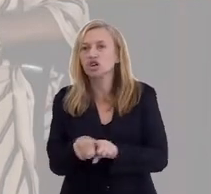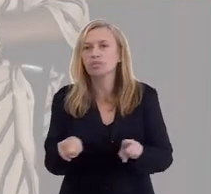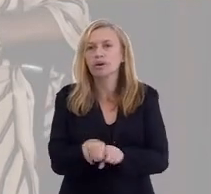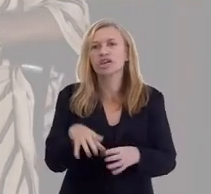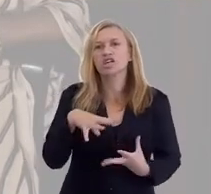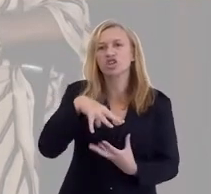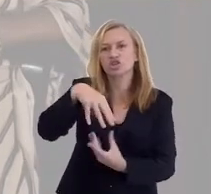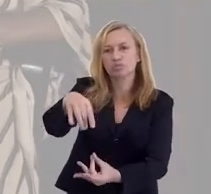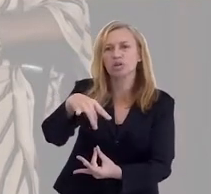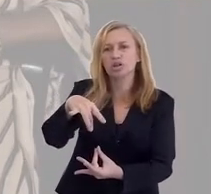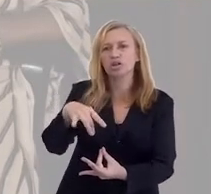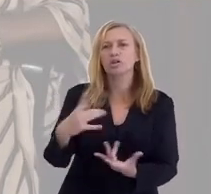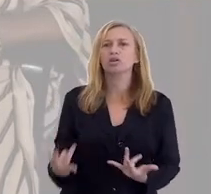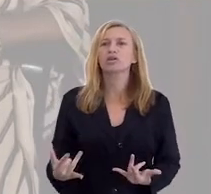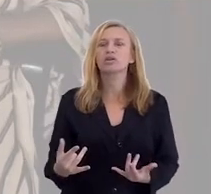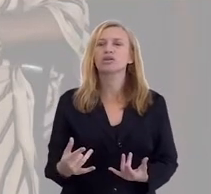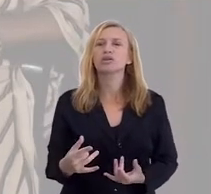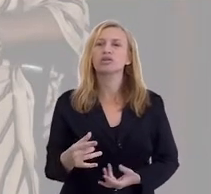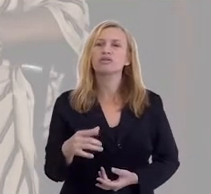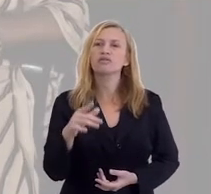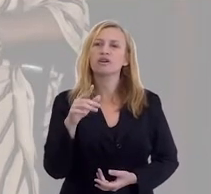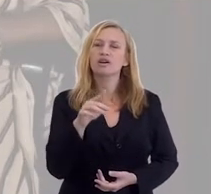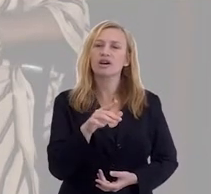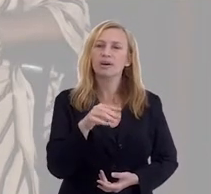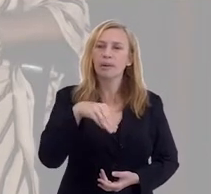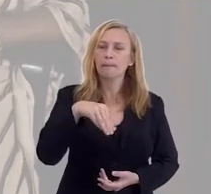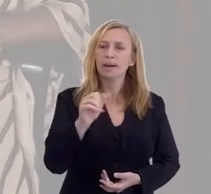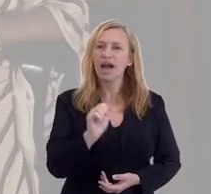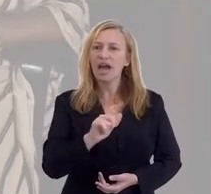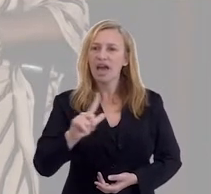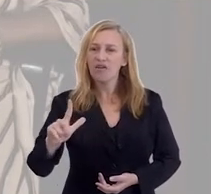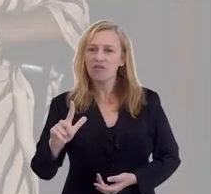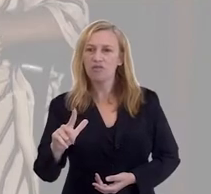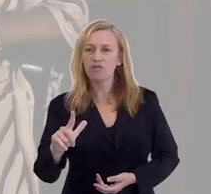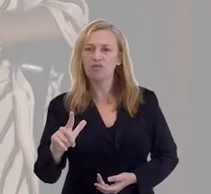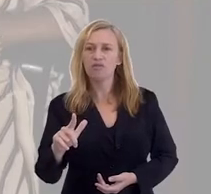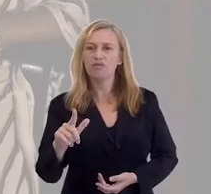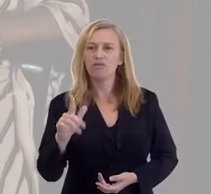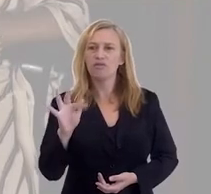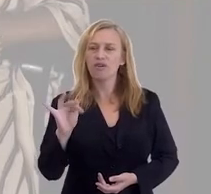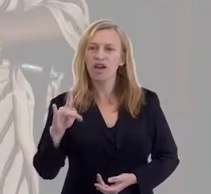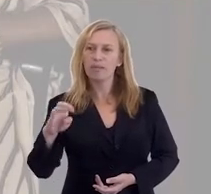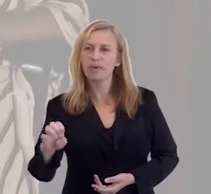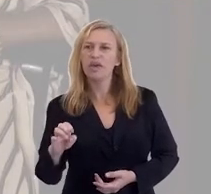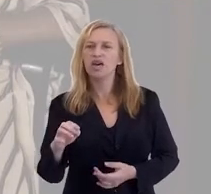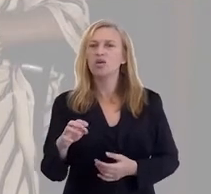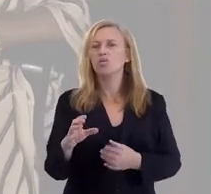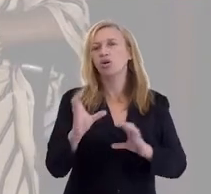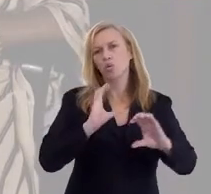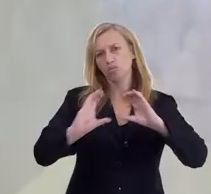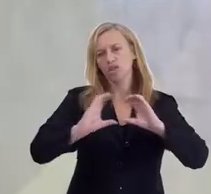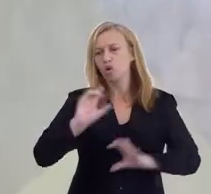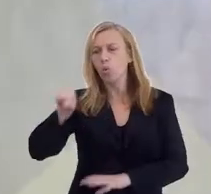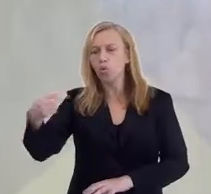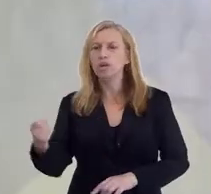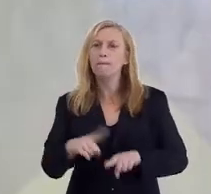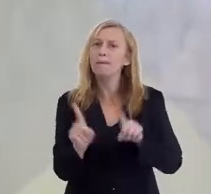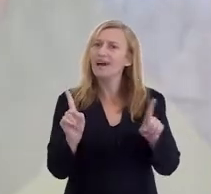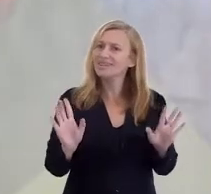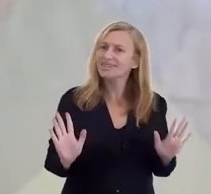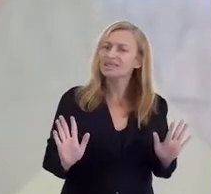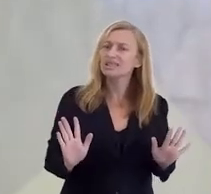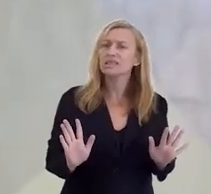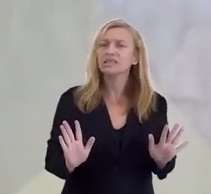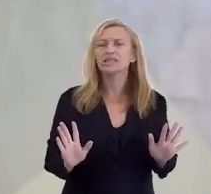Tivemos outras manifestações pontuais através do Grupo Ismael na FEB, outros médiums que receberam uma comunicação